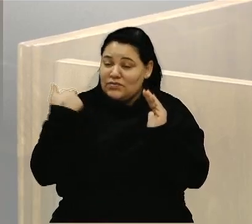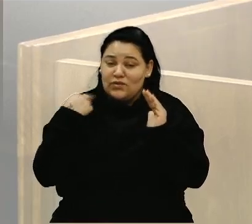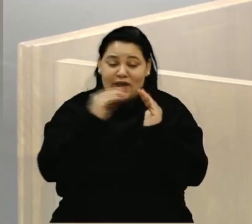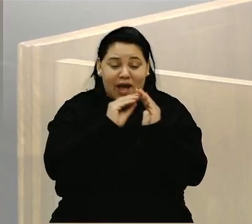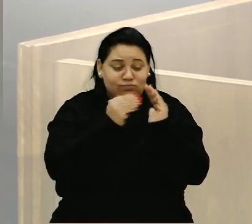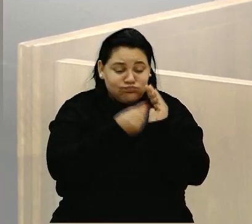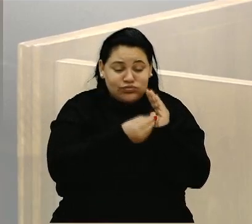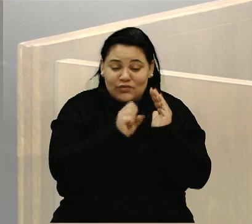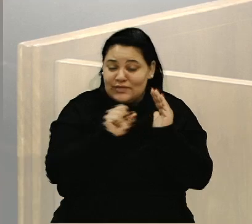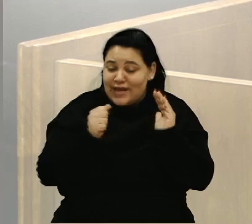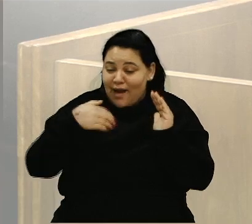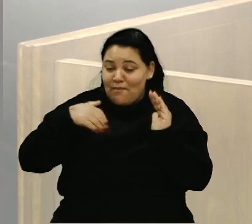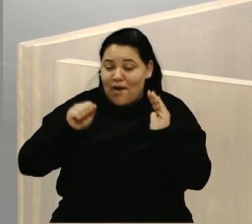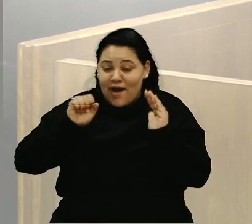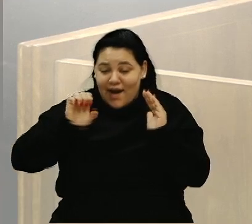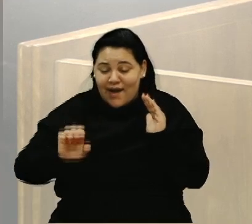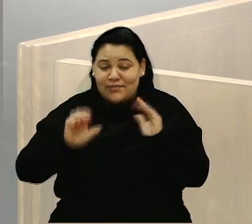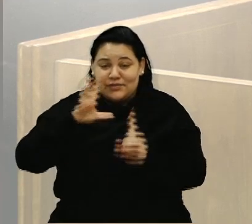misto.